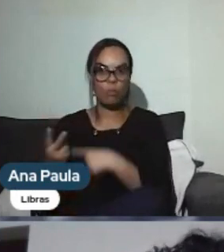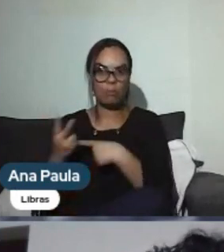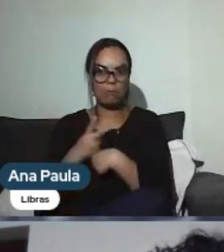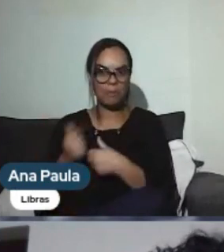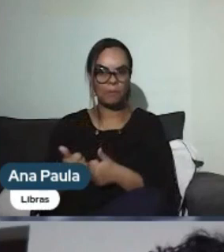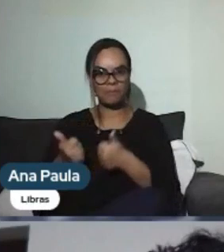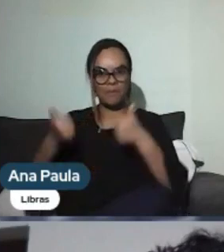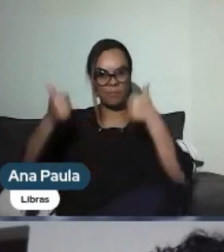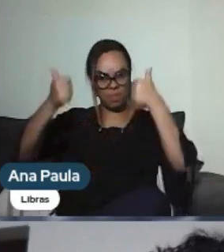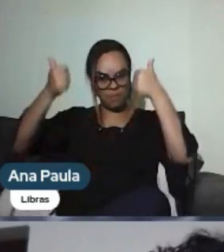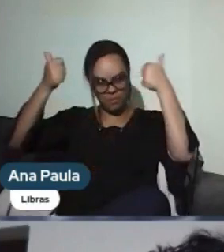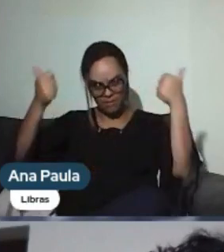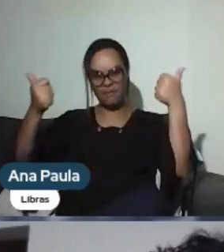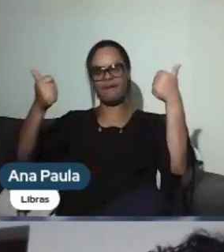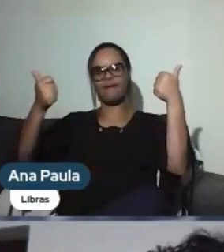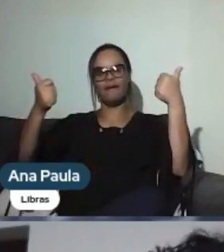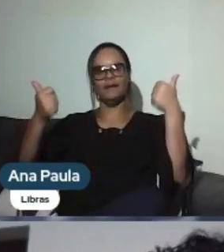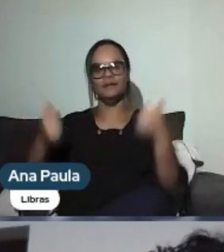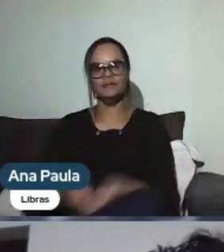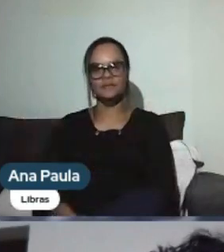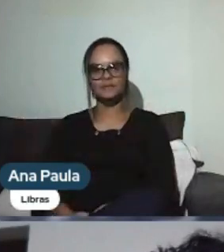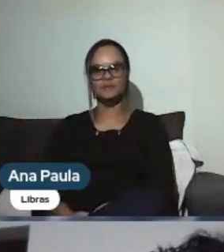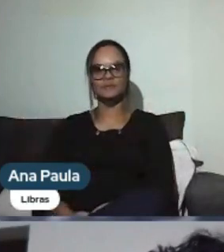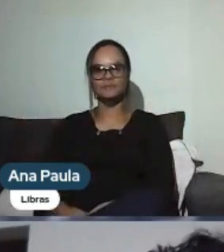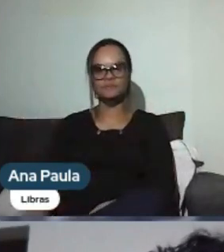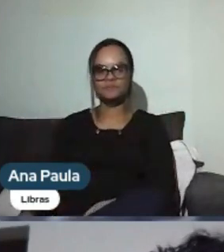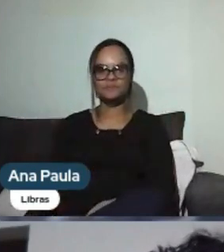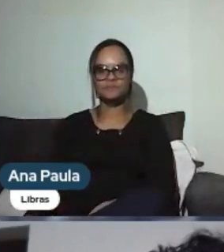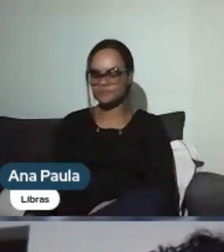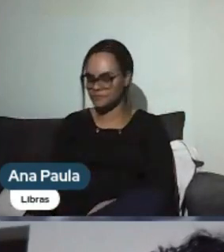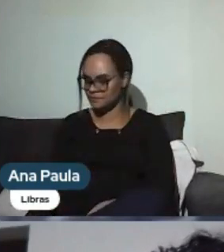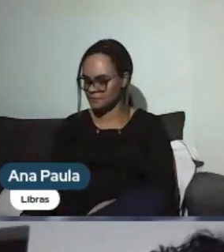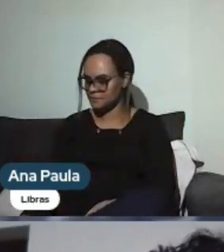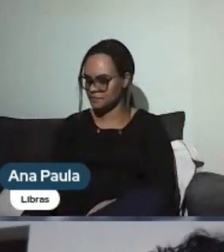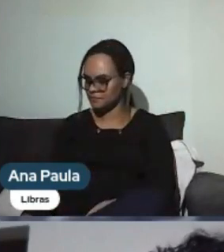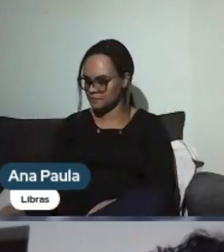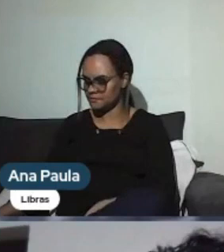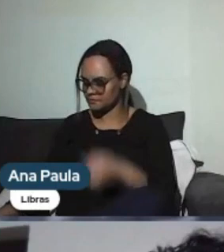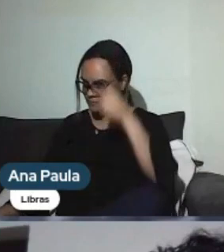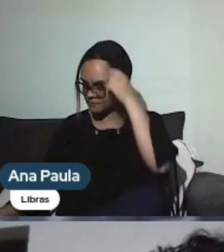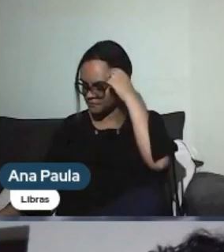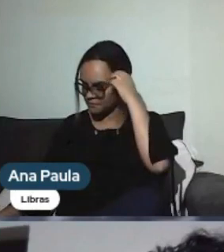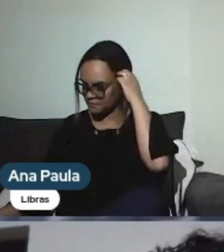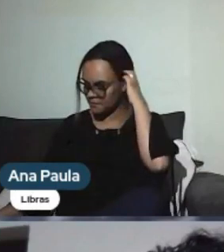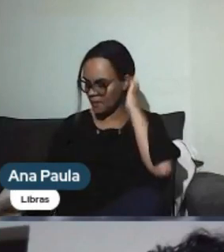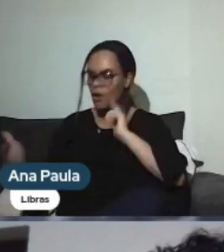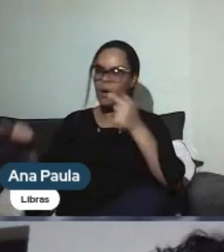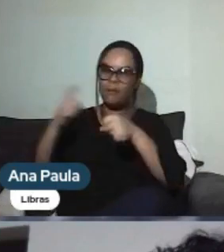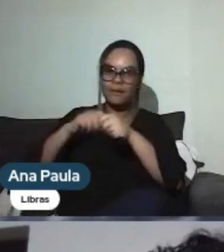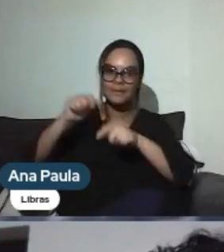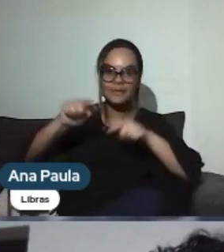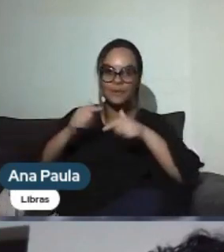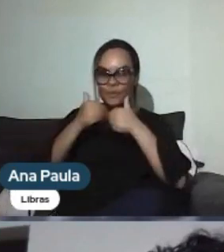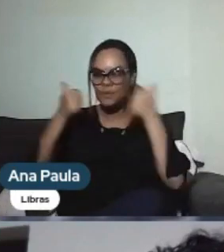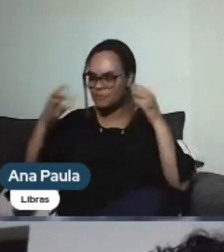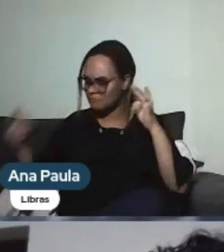Assim, que tem a saúde, sem depender da Diález. É bom, imagina pra quem faz Hemodialus. Então, quando eu voltei a trabalhar, tudo melhorou. Sem